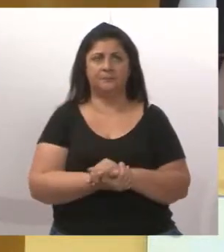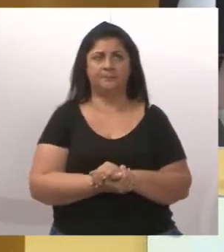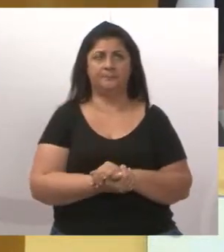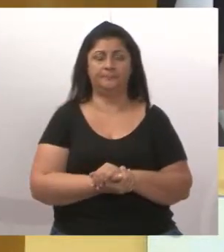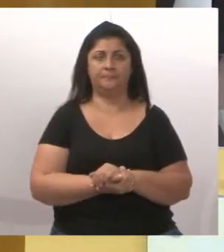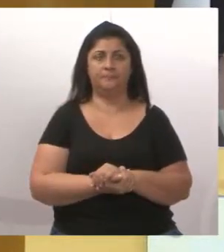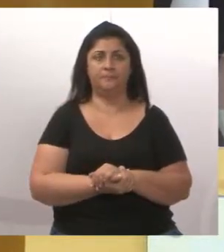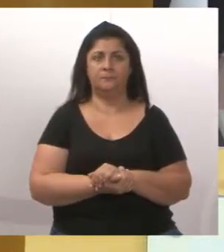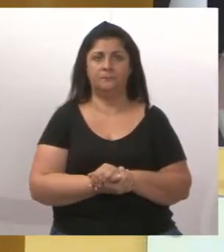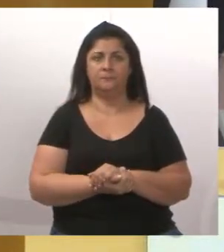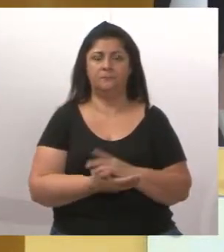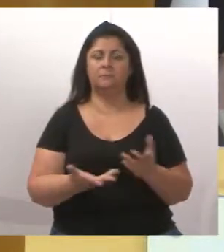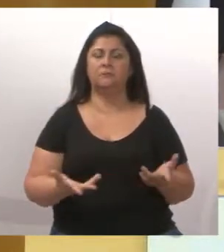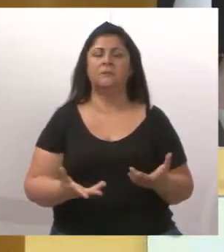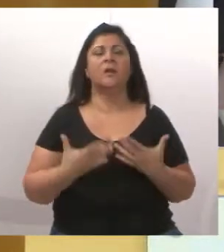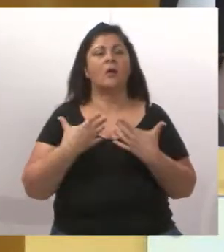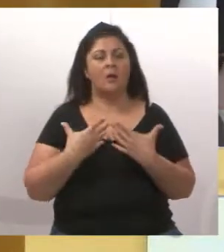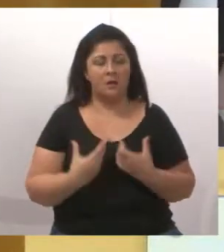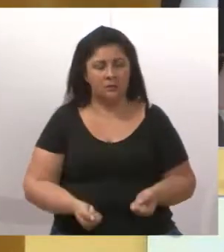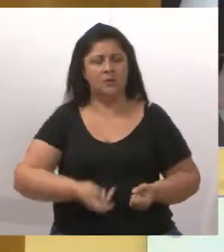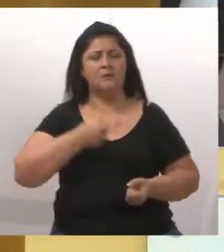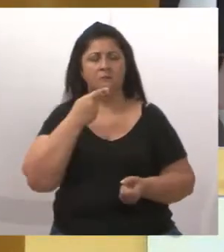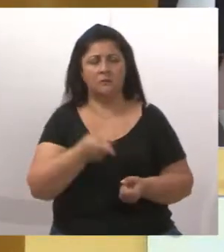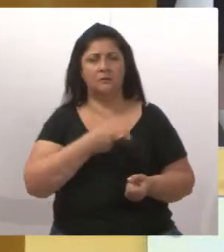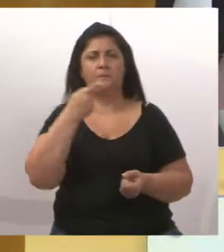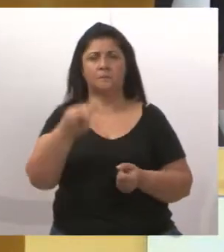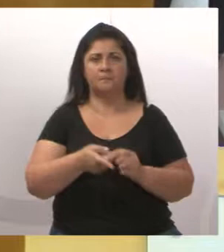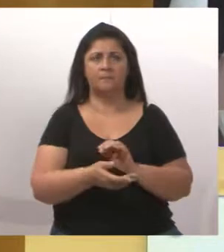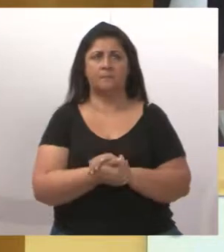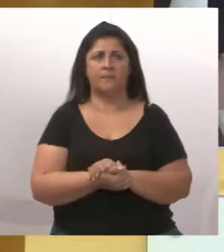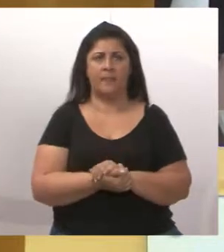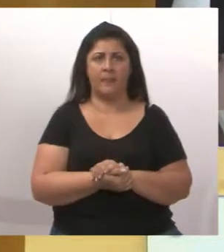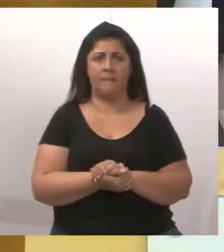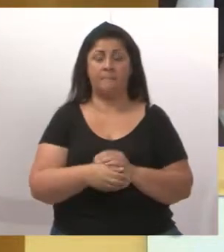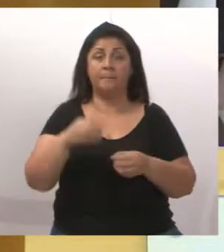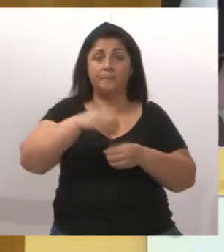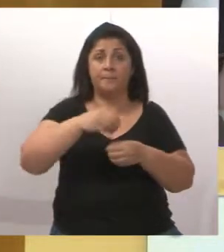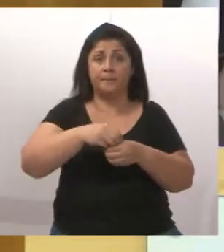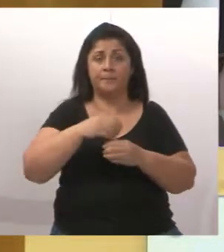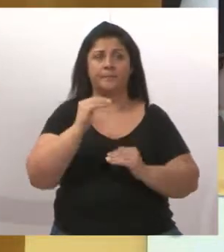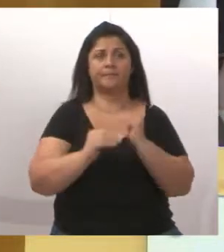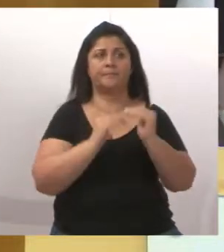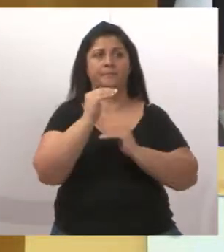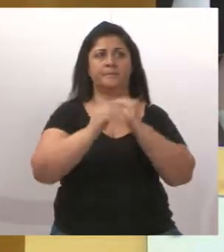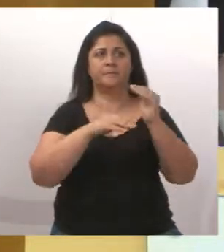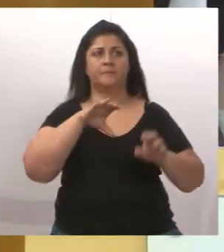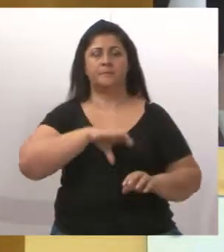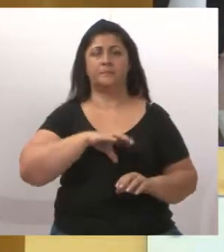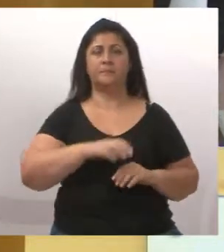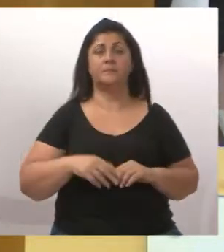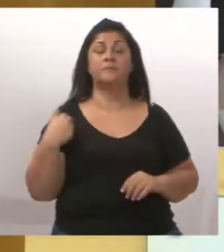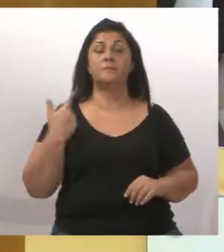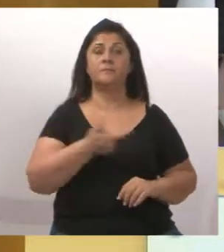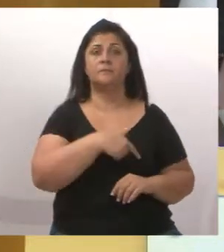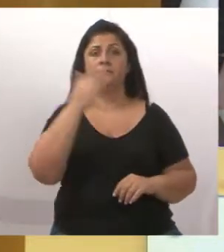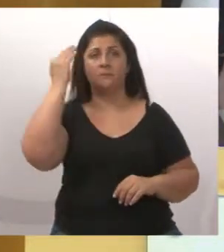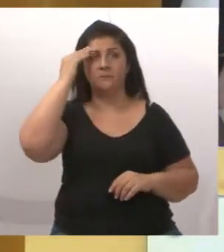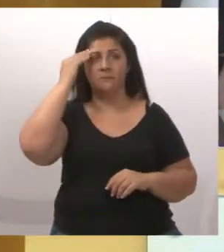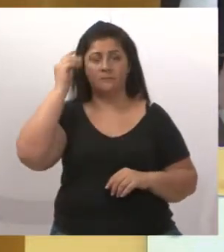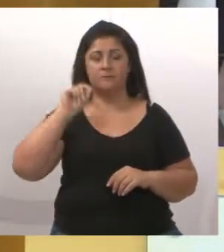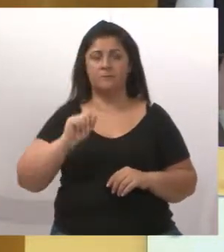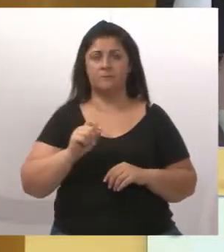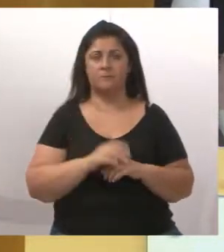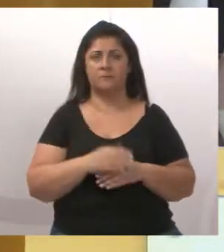Então, não vou me cansar de falar. Dentro do desenvolvimento econômico da cidade, nós sabemos que